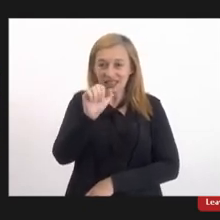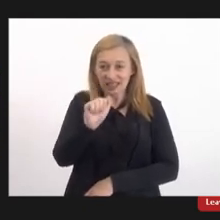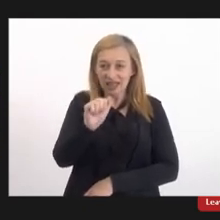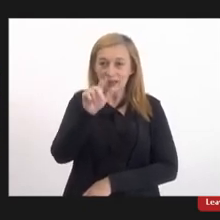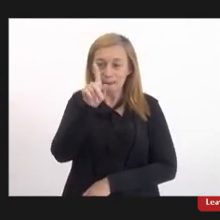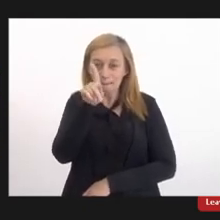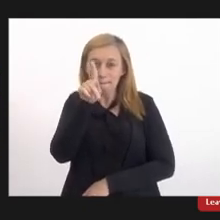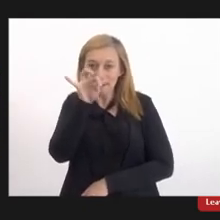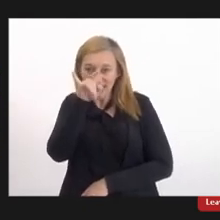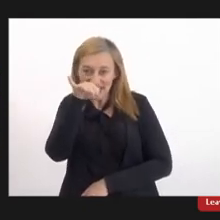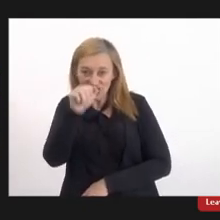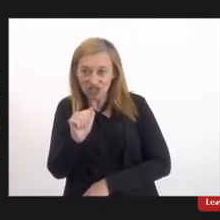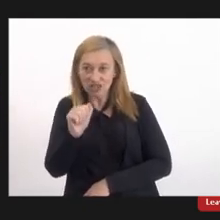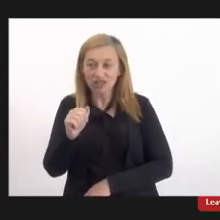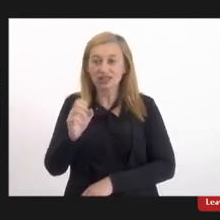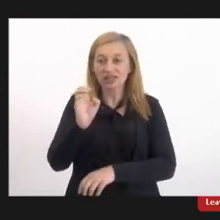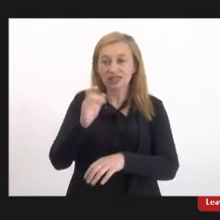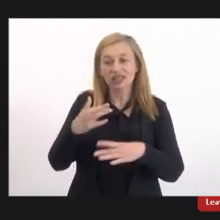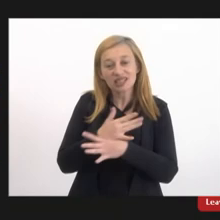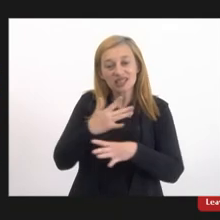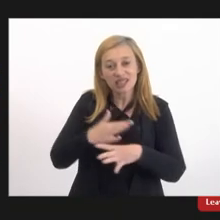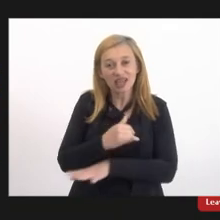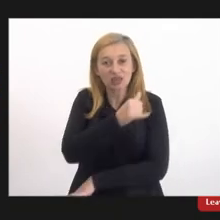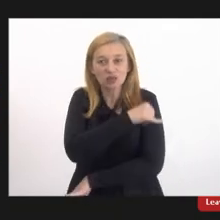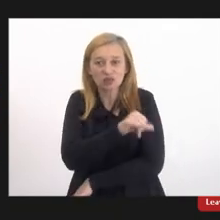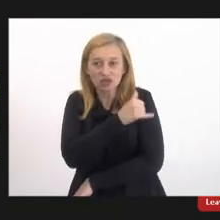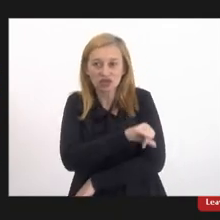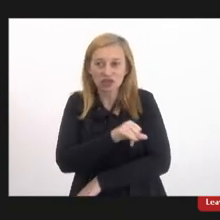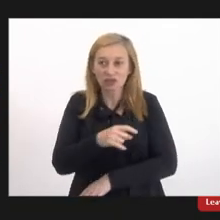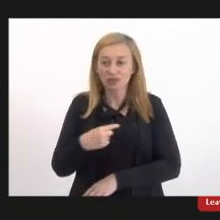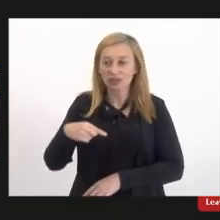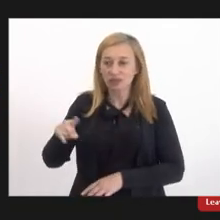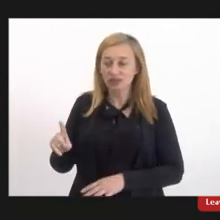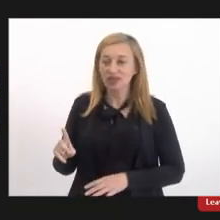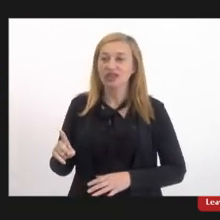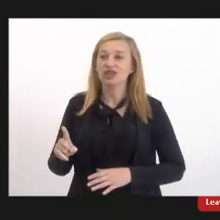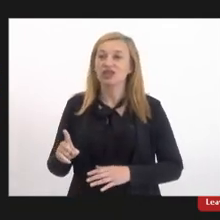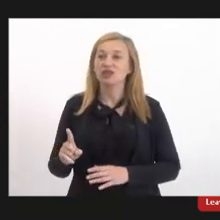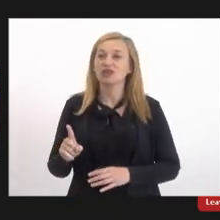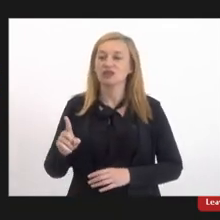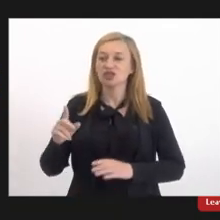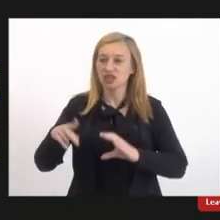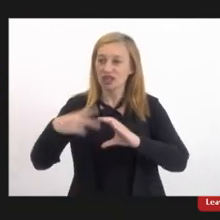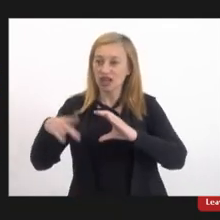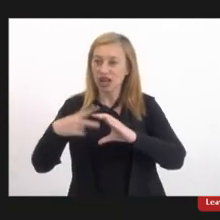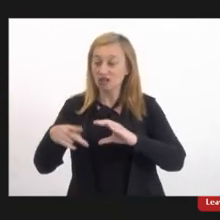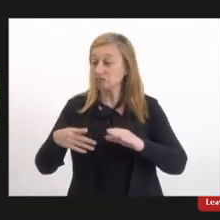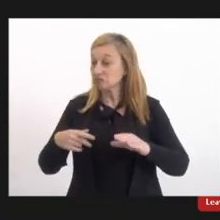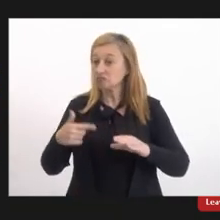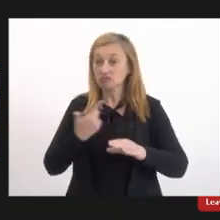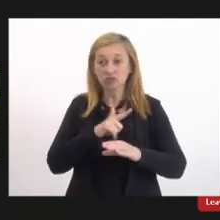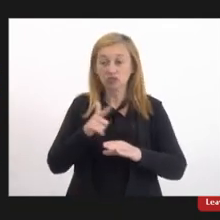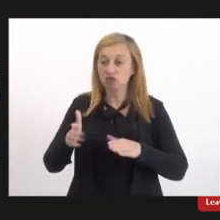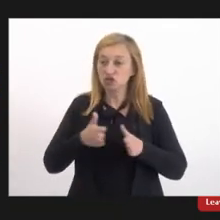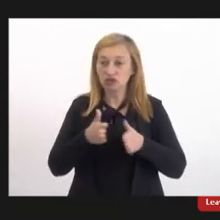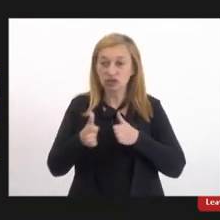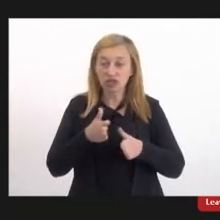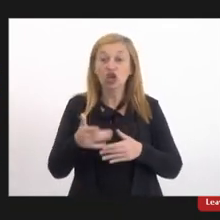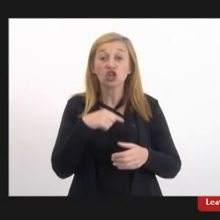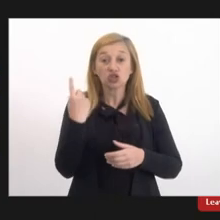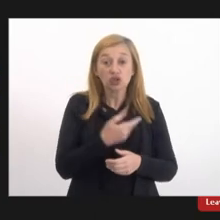cheguei ali naquela Casa do Povo, apesar de ser dita a Casa do Povo, não tinha acessibilidade. Então, nós